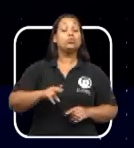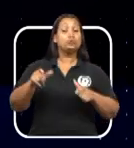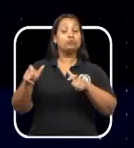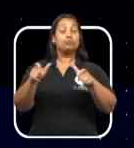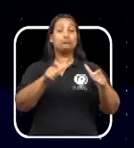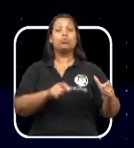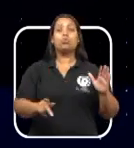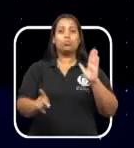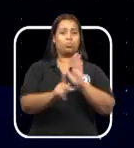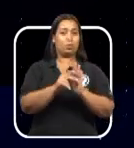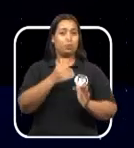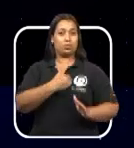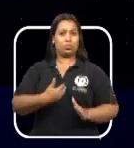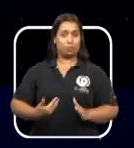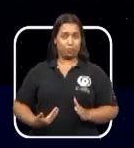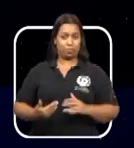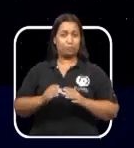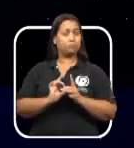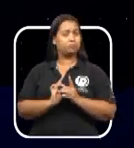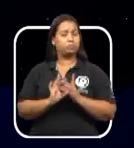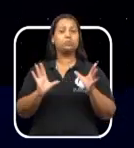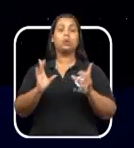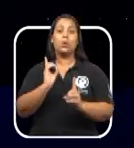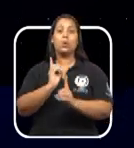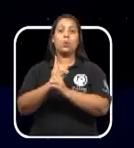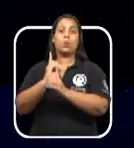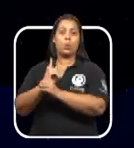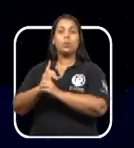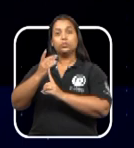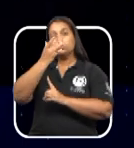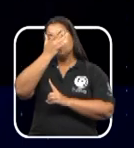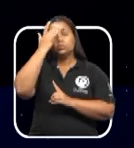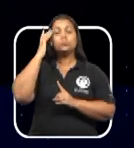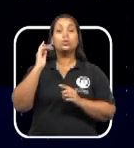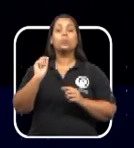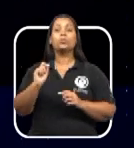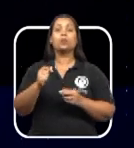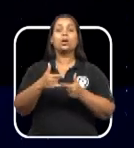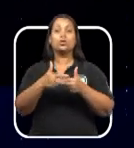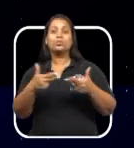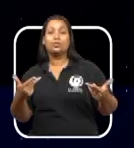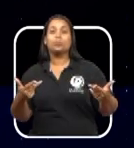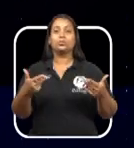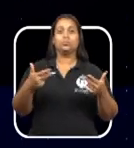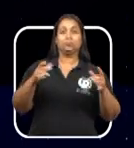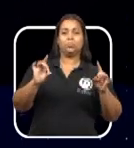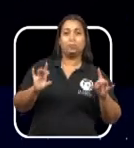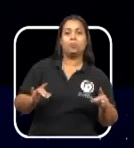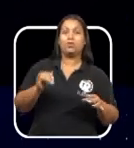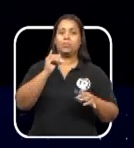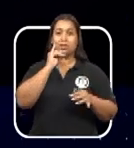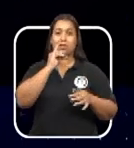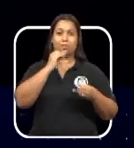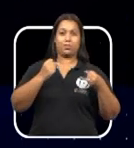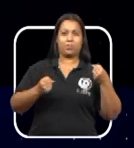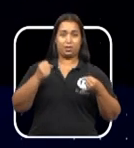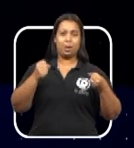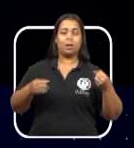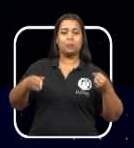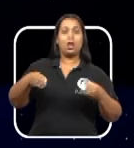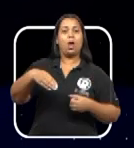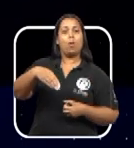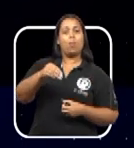públicas não cobertas para o encontro de adeptos aos veículos recreativos, como trailers e motorhomes.